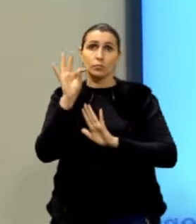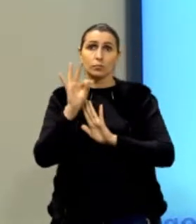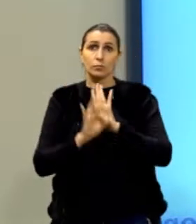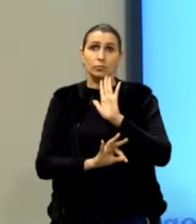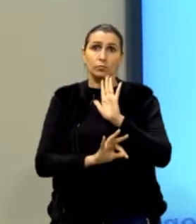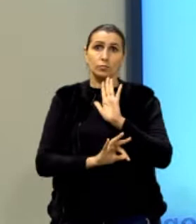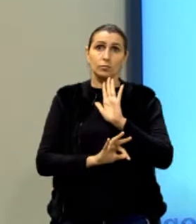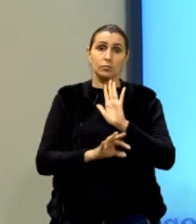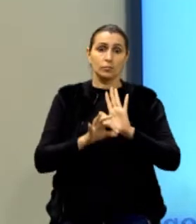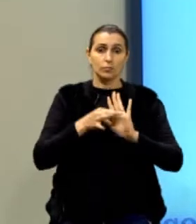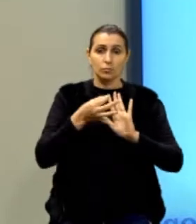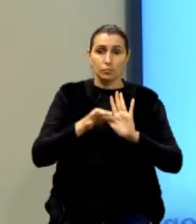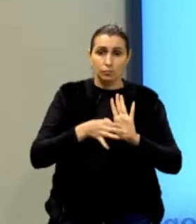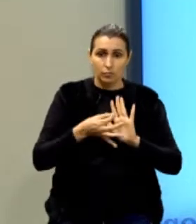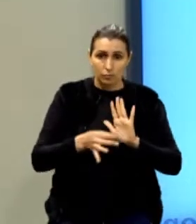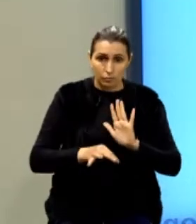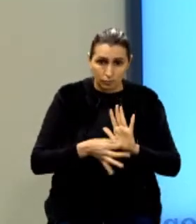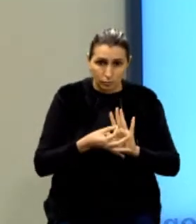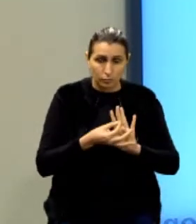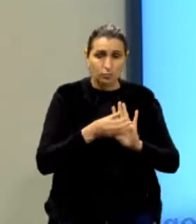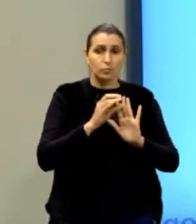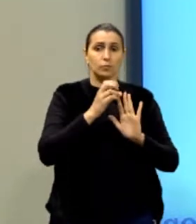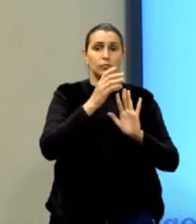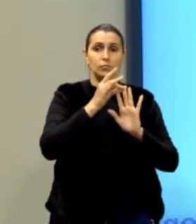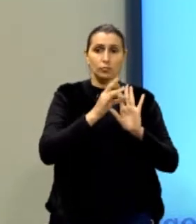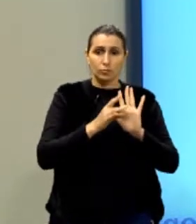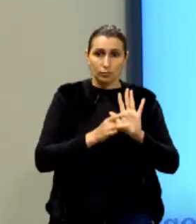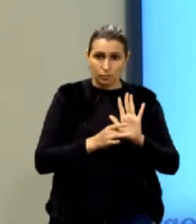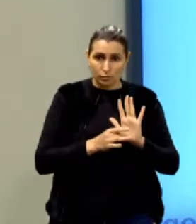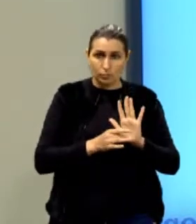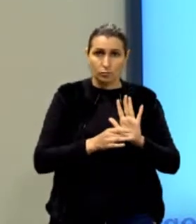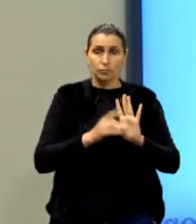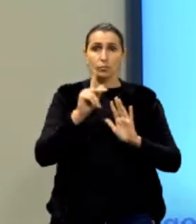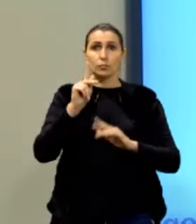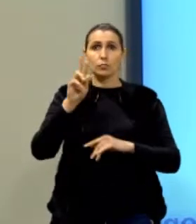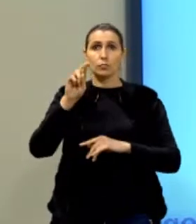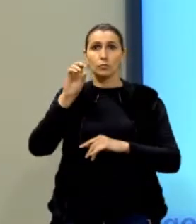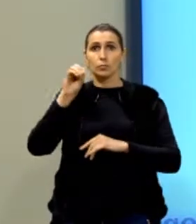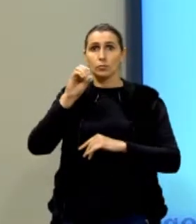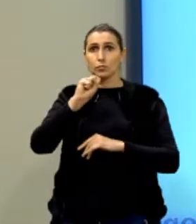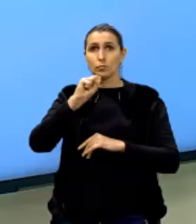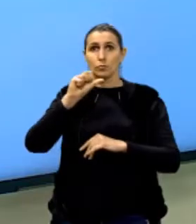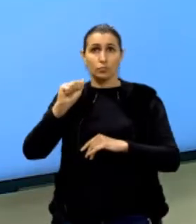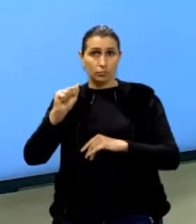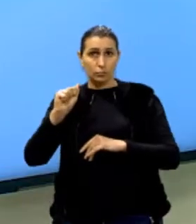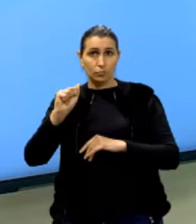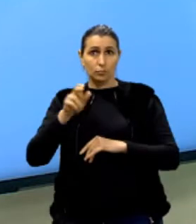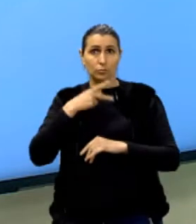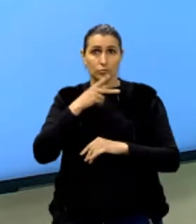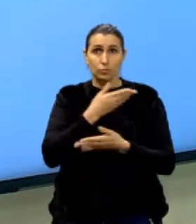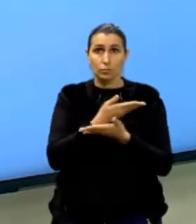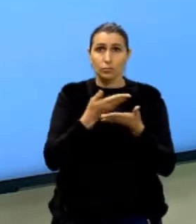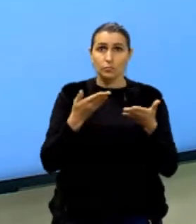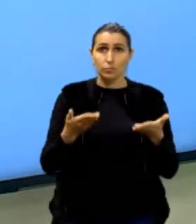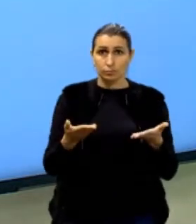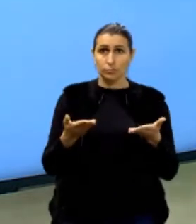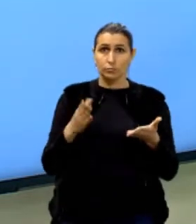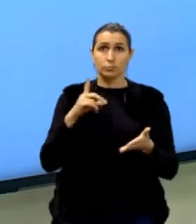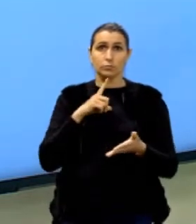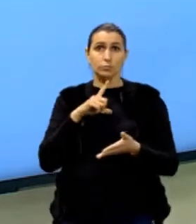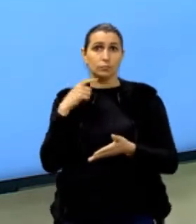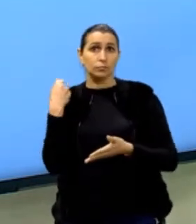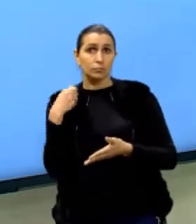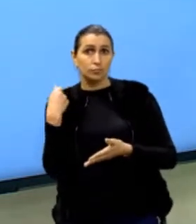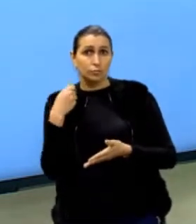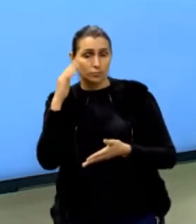dissertativo, argumentativo em prosa, tá? O eles estão dizendo para nós aqui? Que a gente tem que